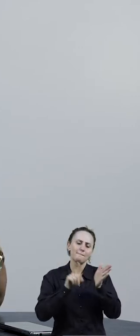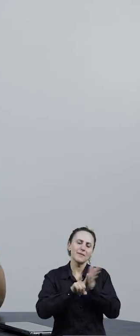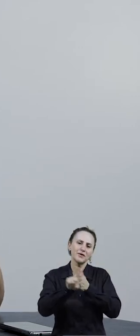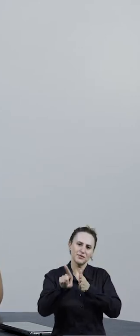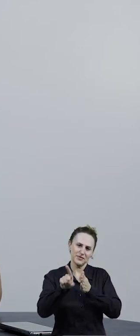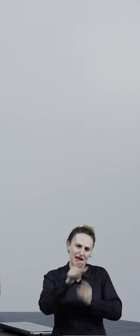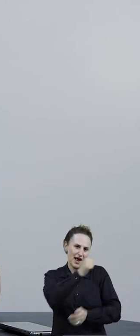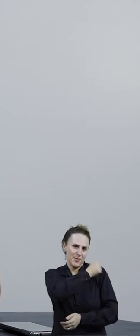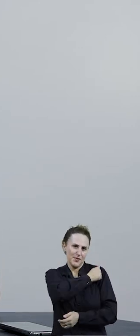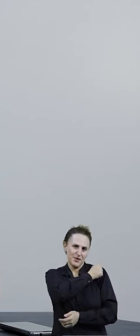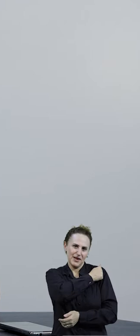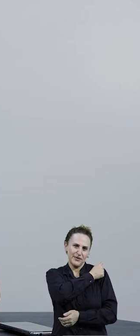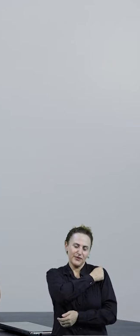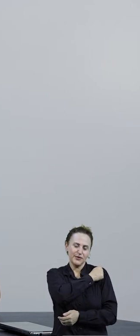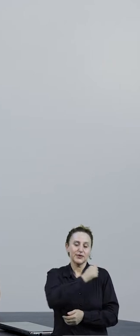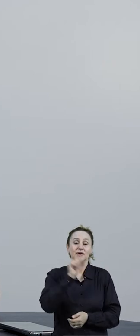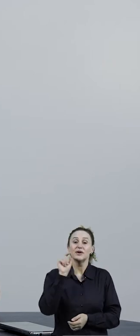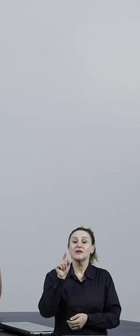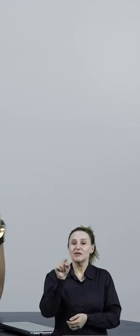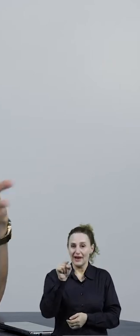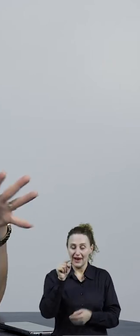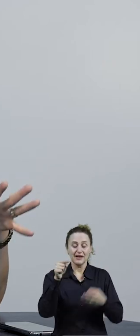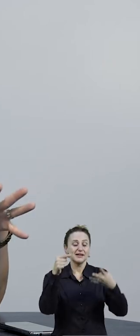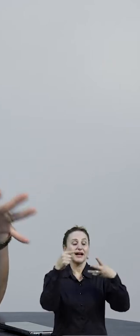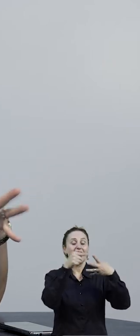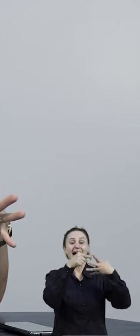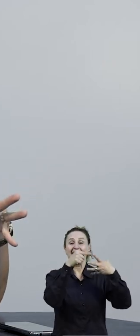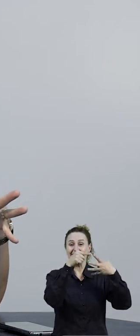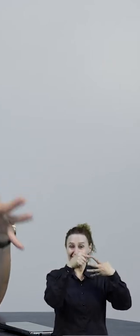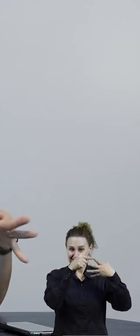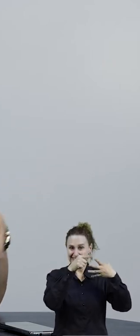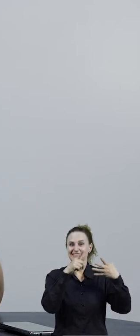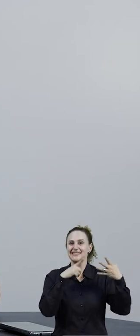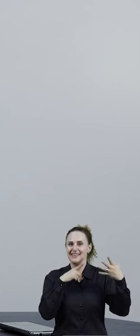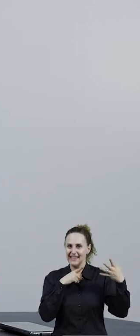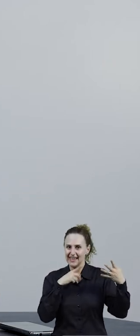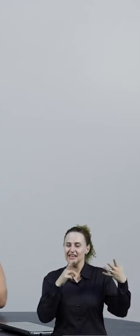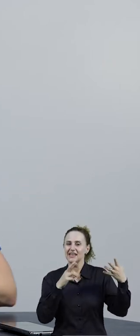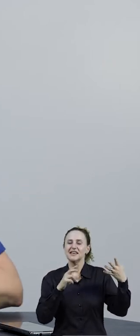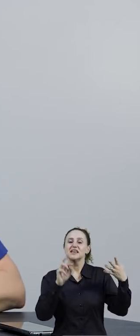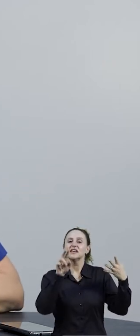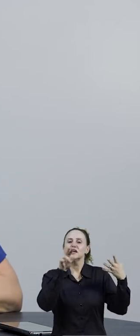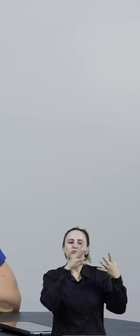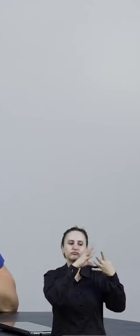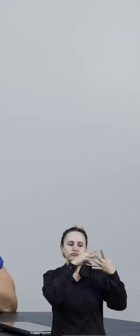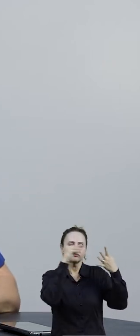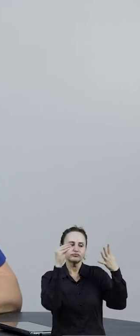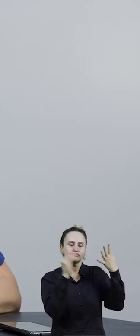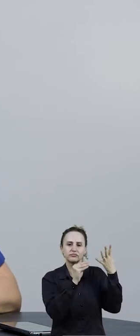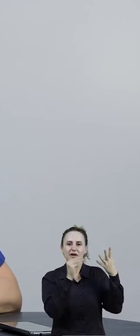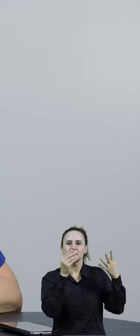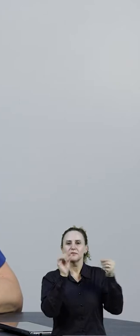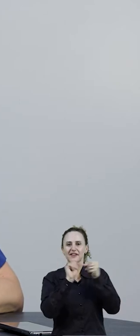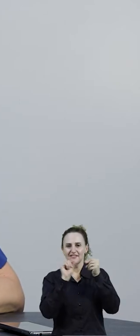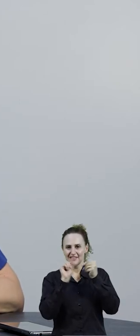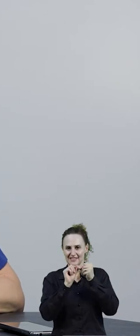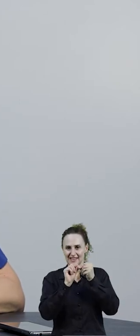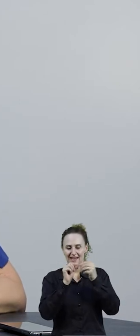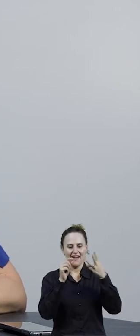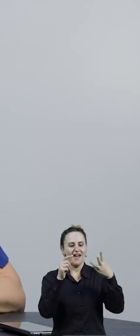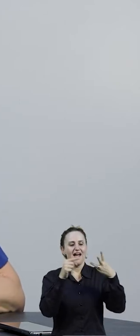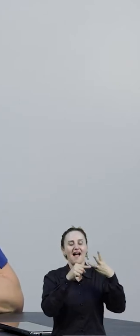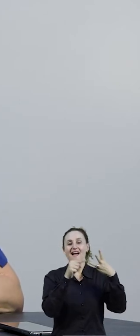fazer, tipo de material você pode colocar. Então, lá tem algo concreto que vocês vão tentar fazer algo muito parecido aqui.